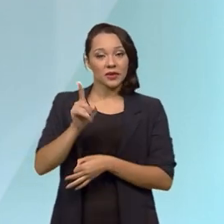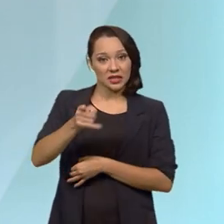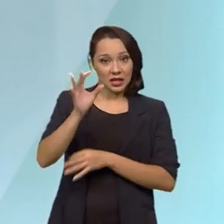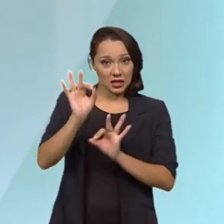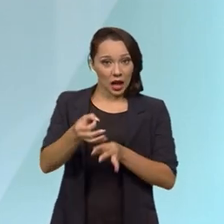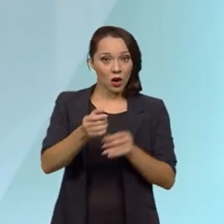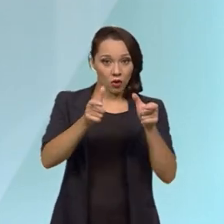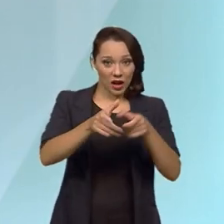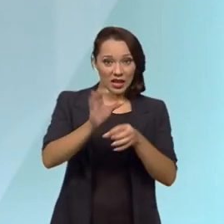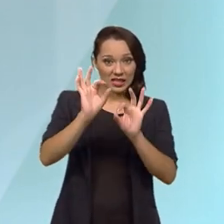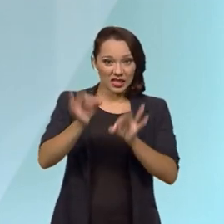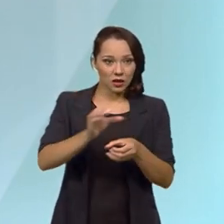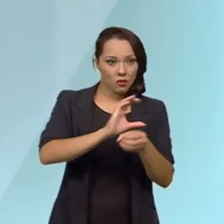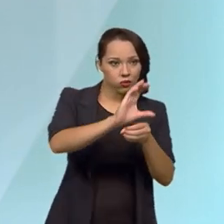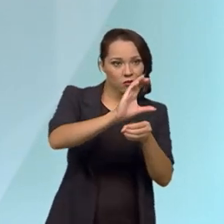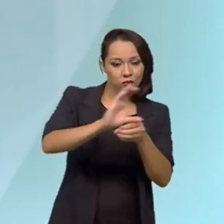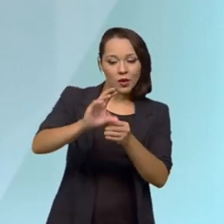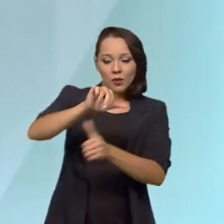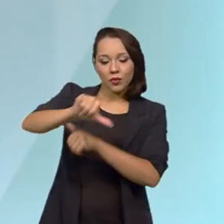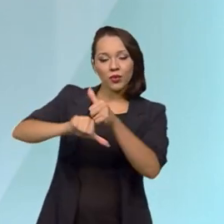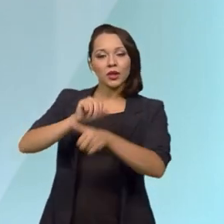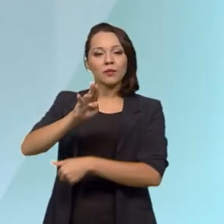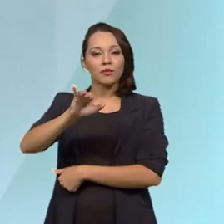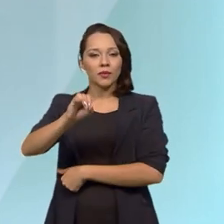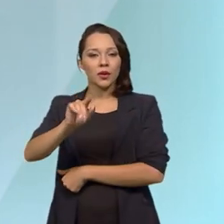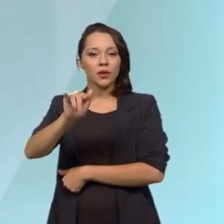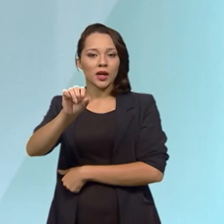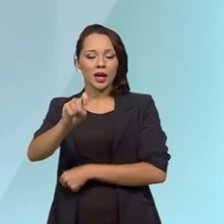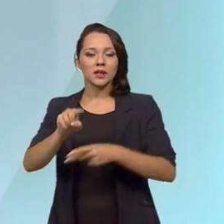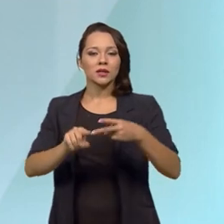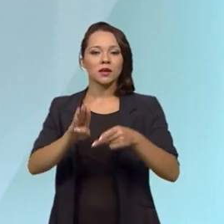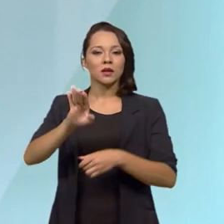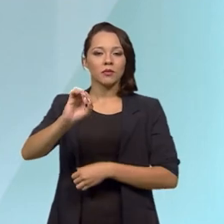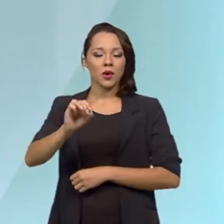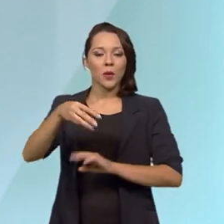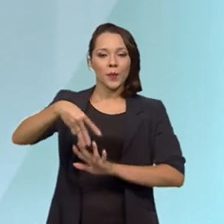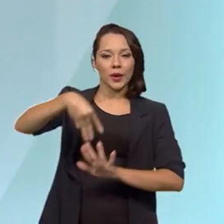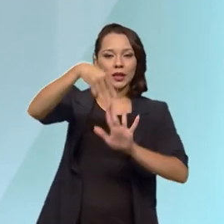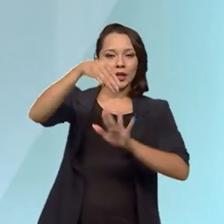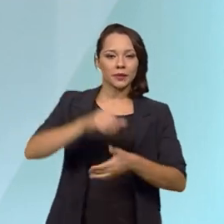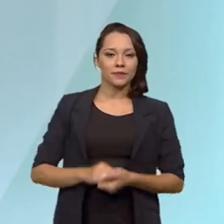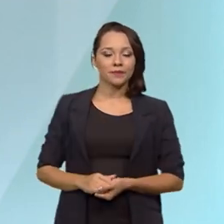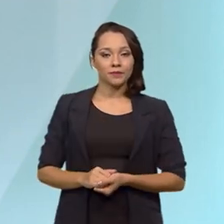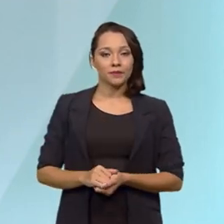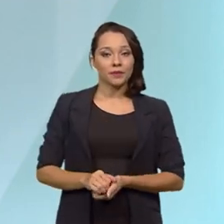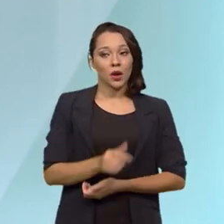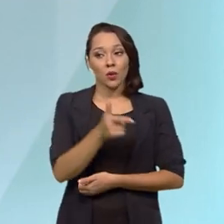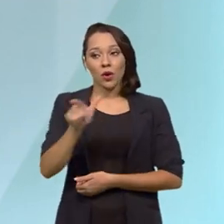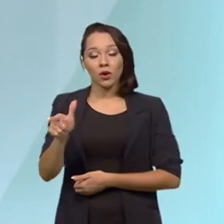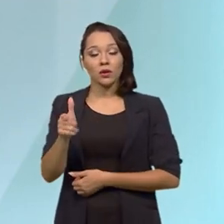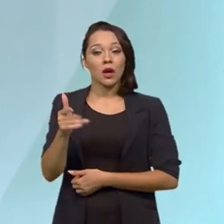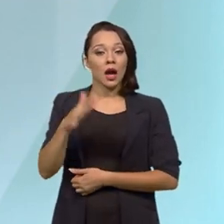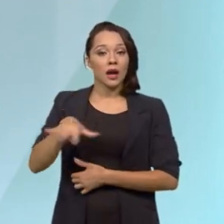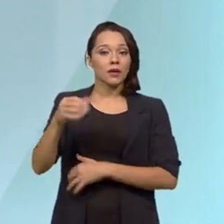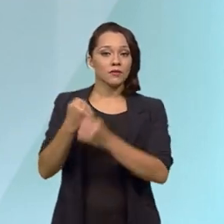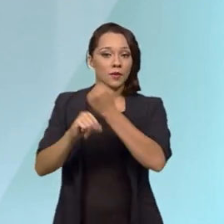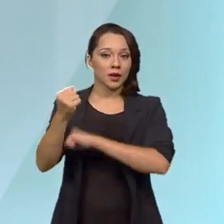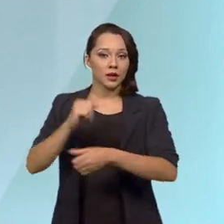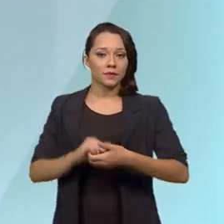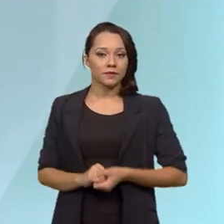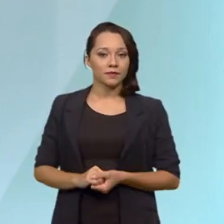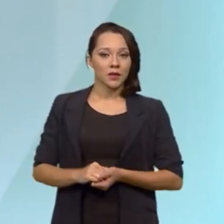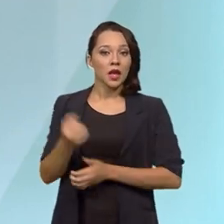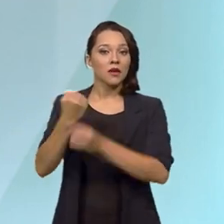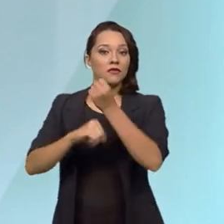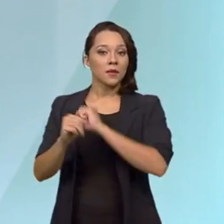podendo ser transformado em biogás e biometano. Do outro lado, os produtores, do pequeno ao grande. O pequeno ao